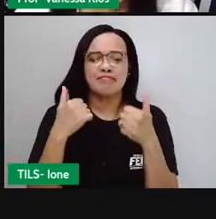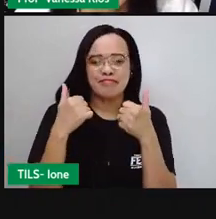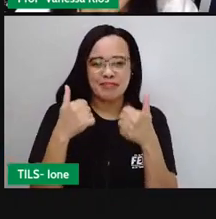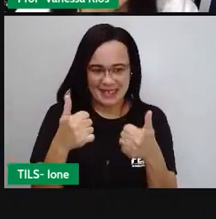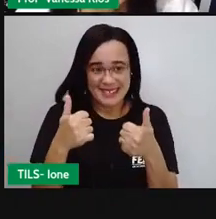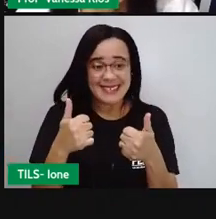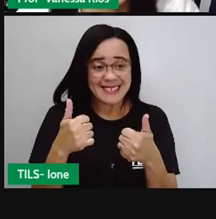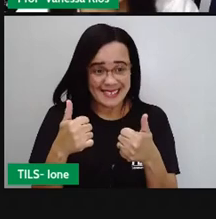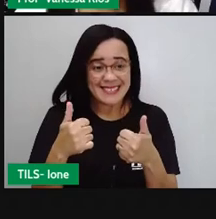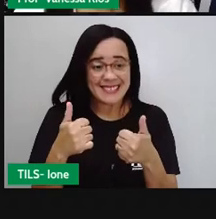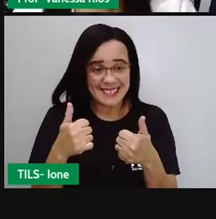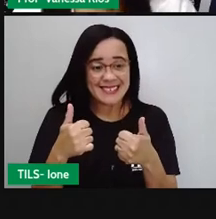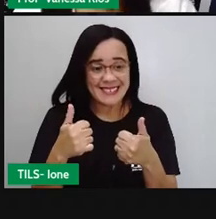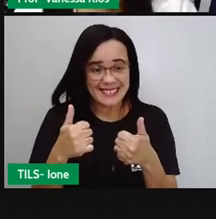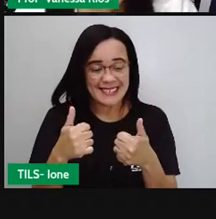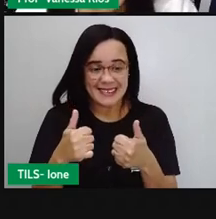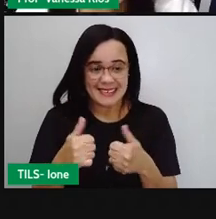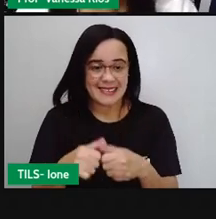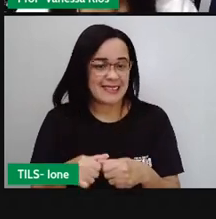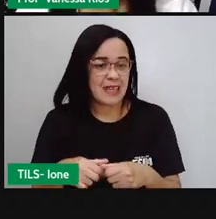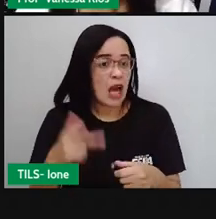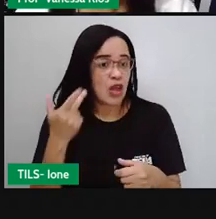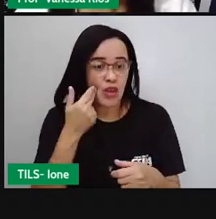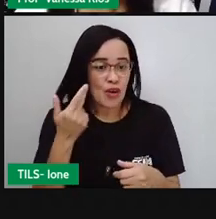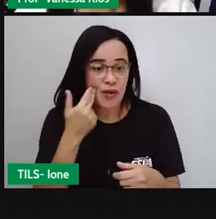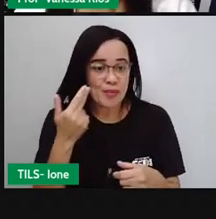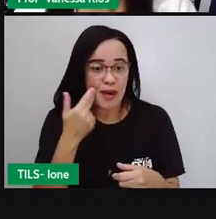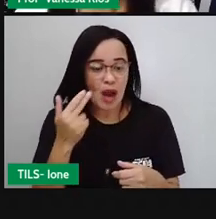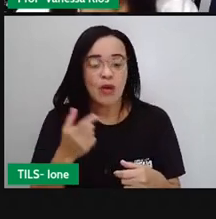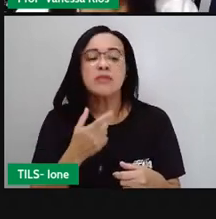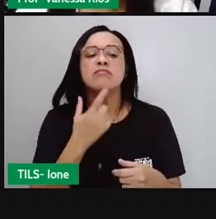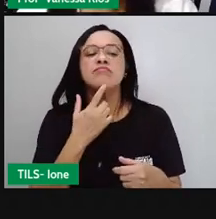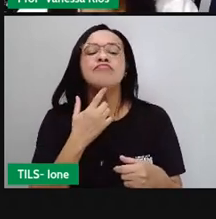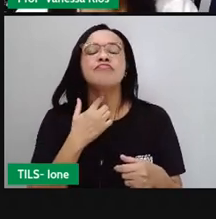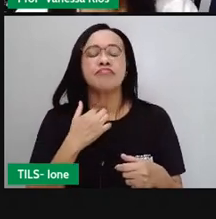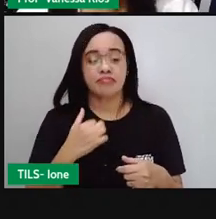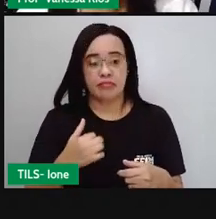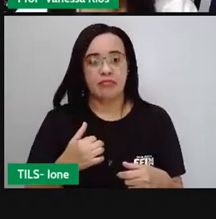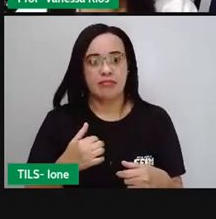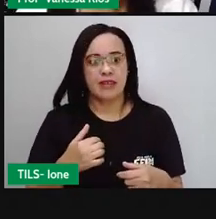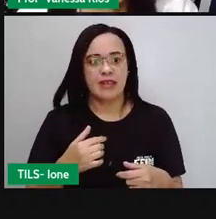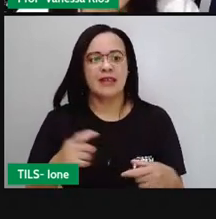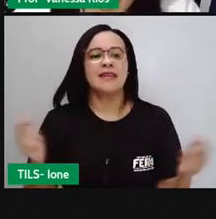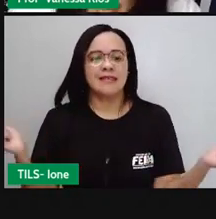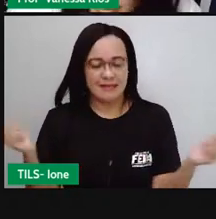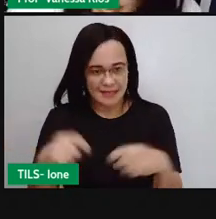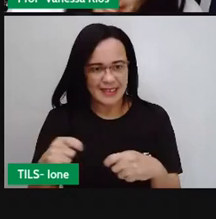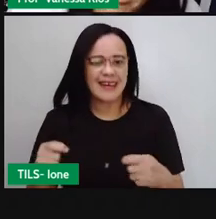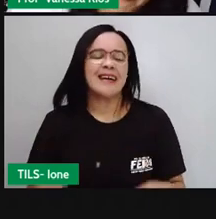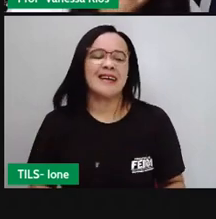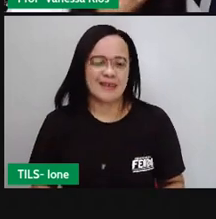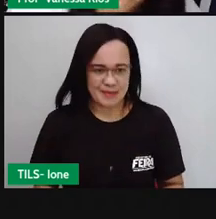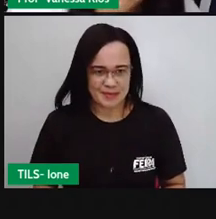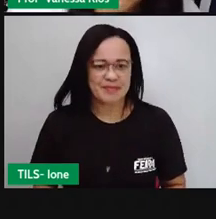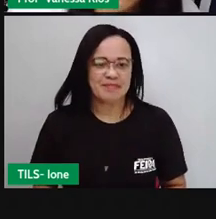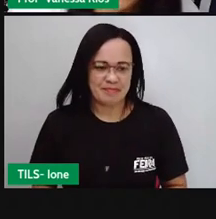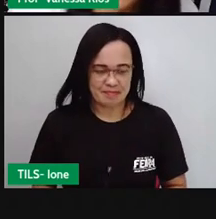Uma textura aí que não vai machucar aí a sua garganta, né? E todo o caminho por onde o alimento vai passar.